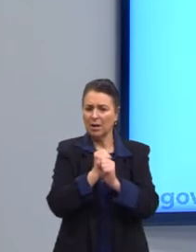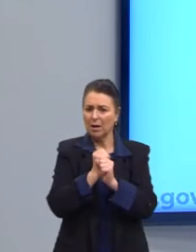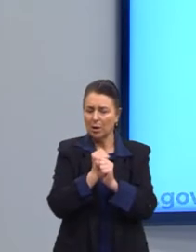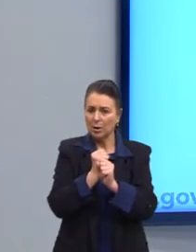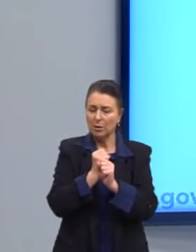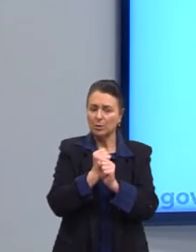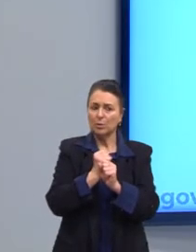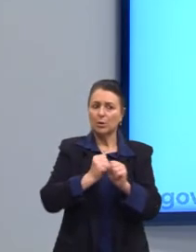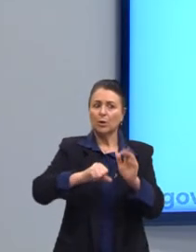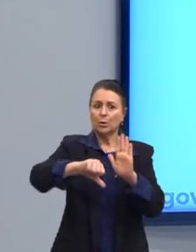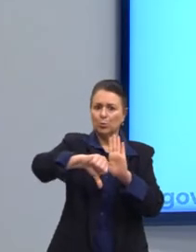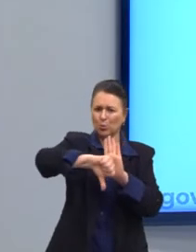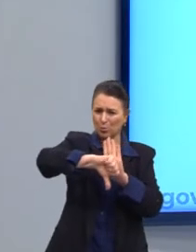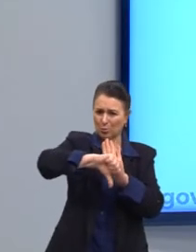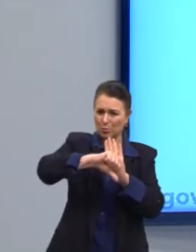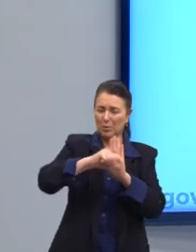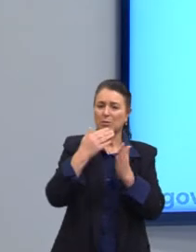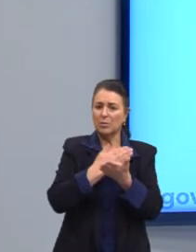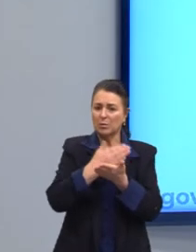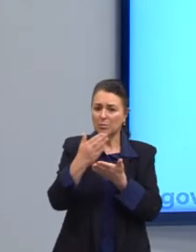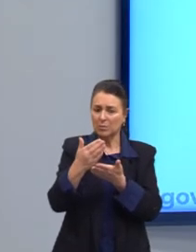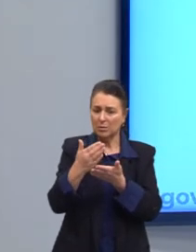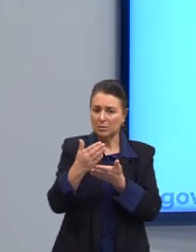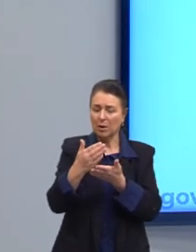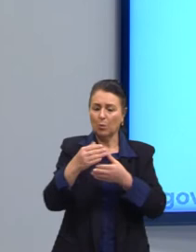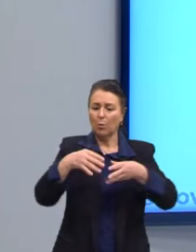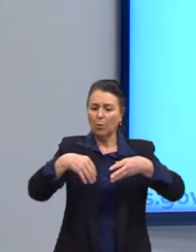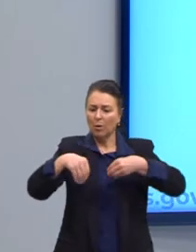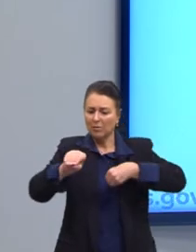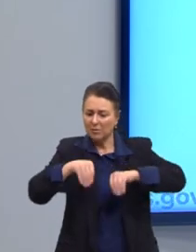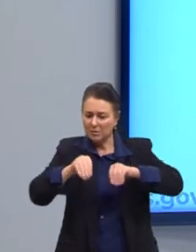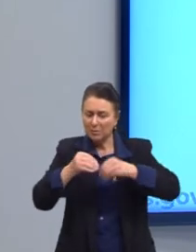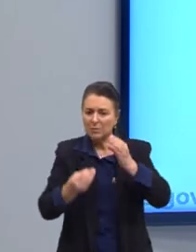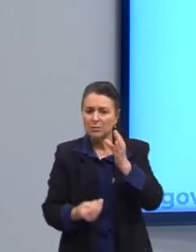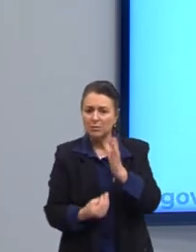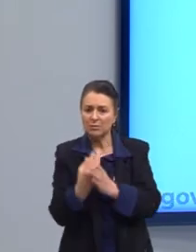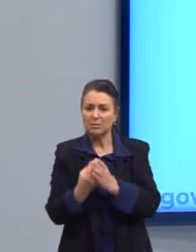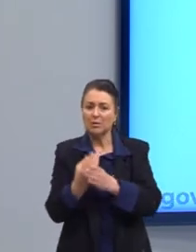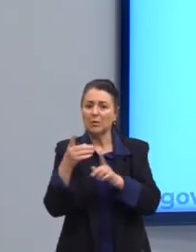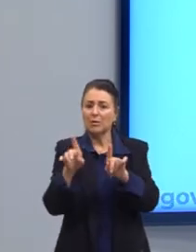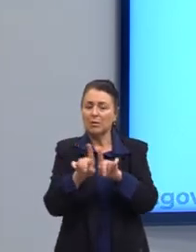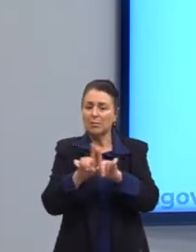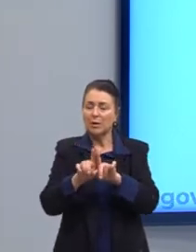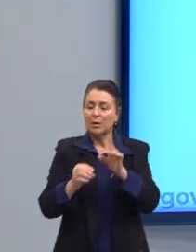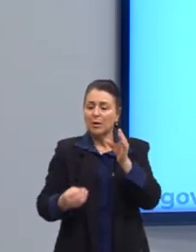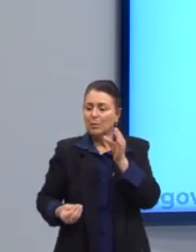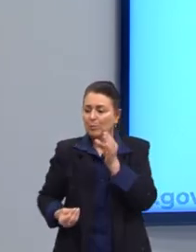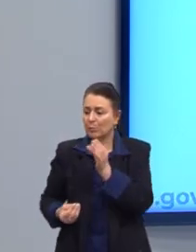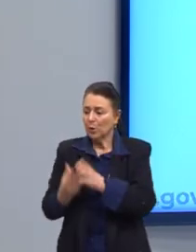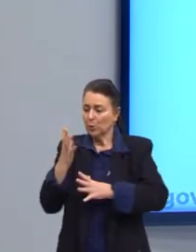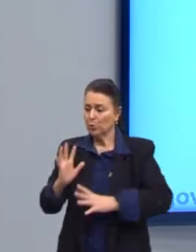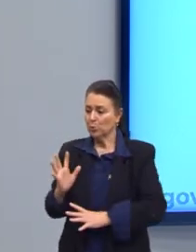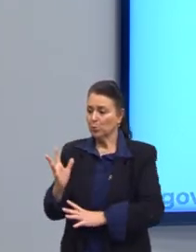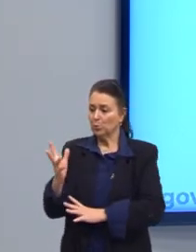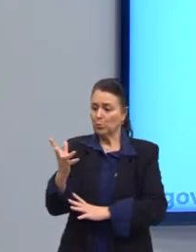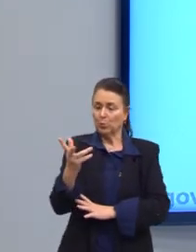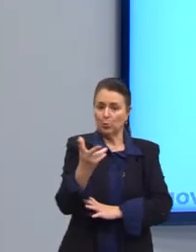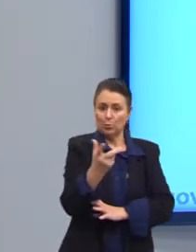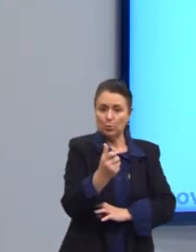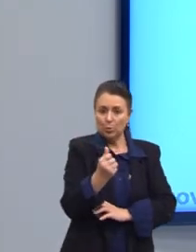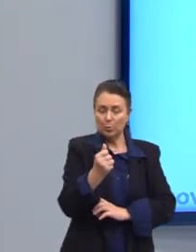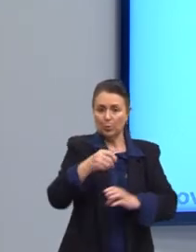crises aqui que eu já citei, a flexibilização da produção também produz um consumo flexibilizado.